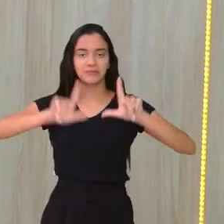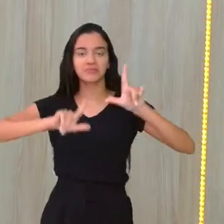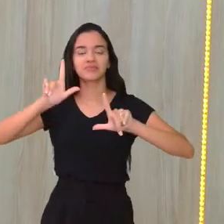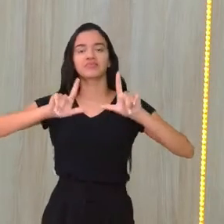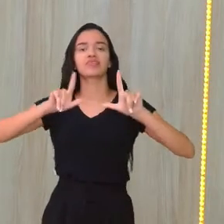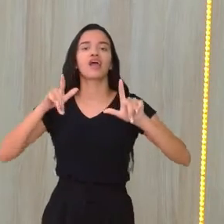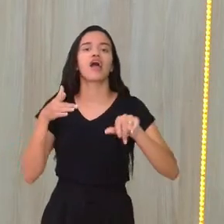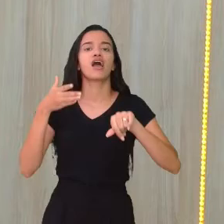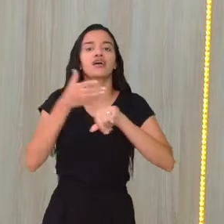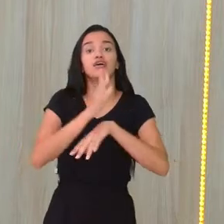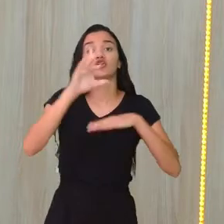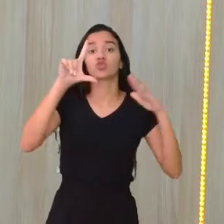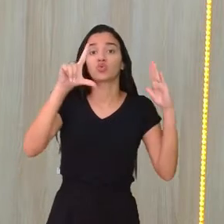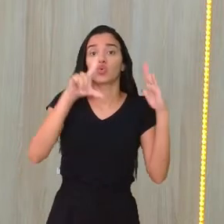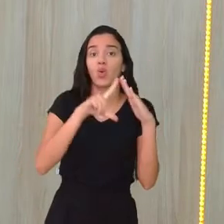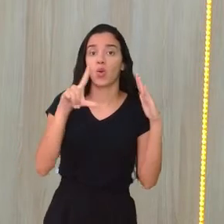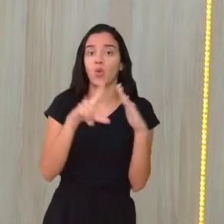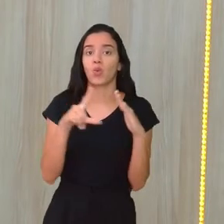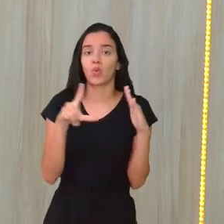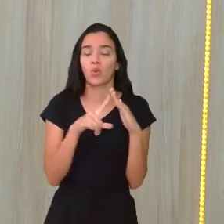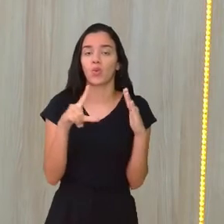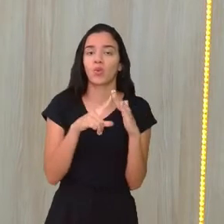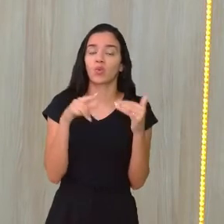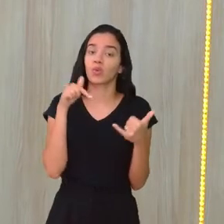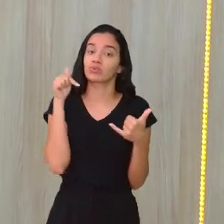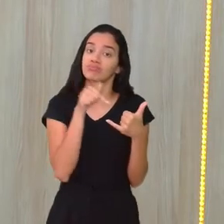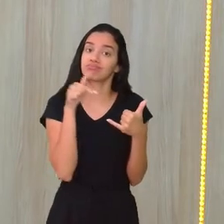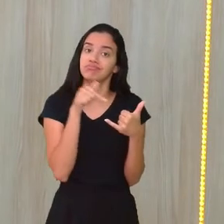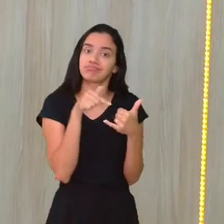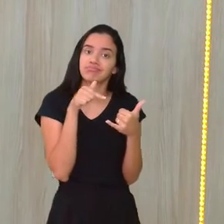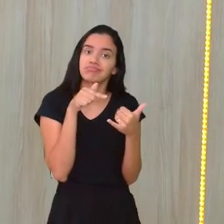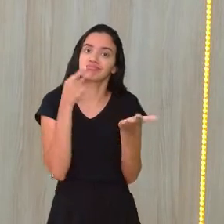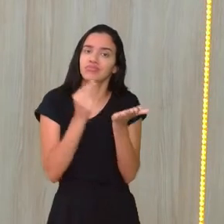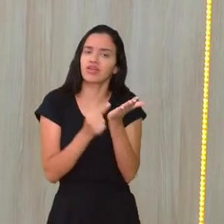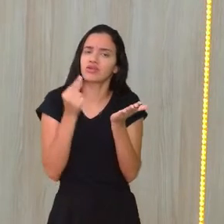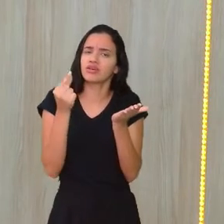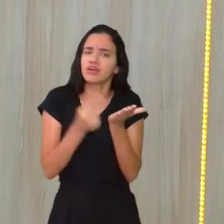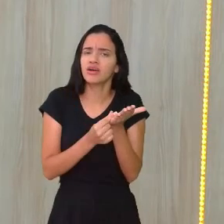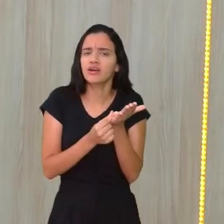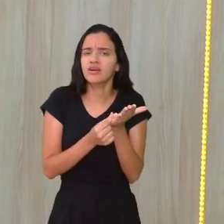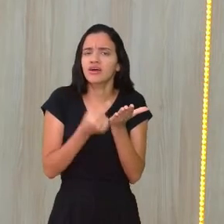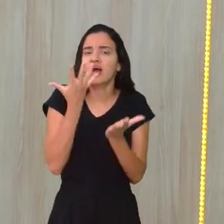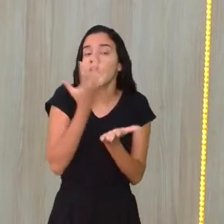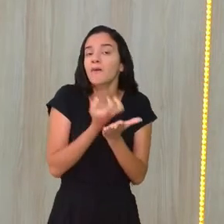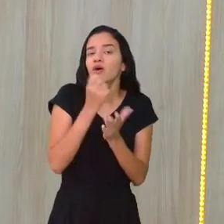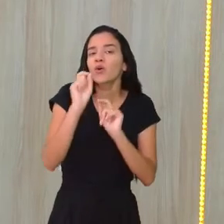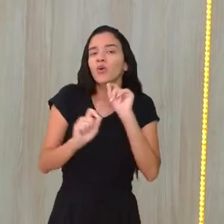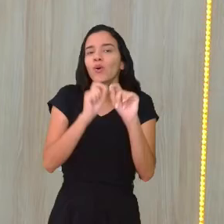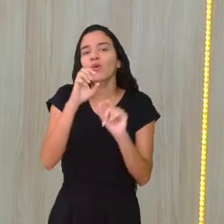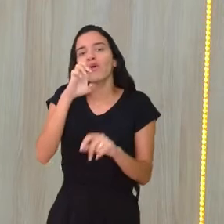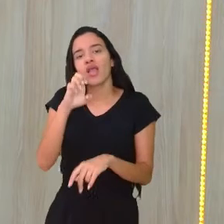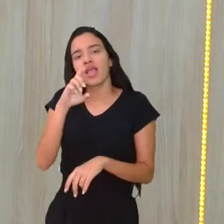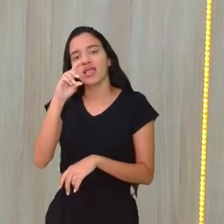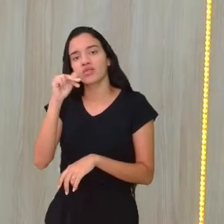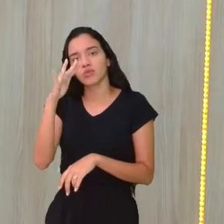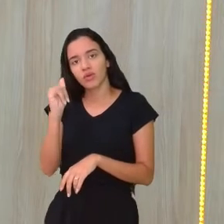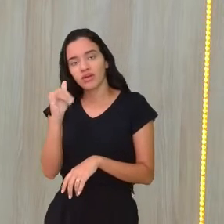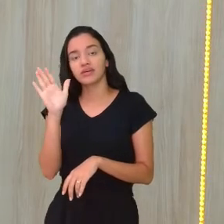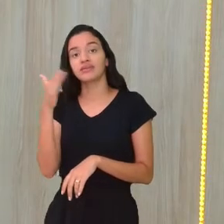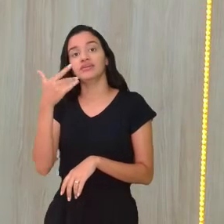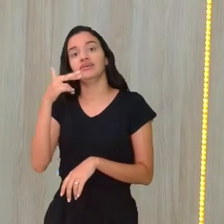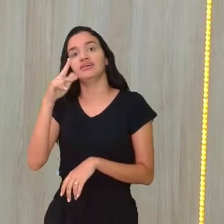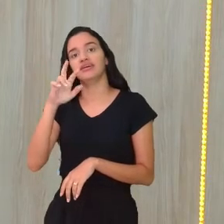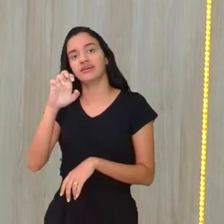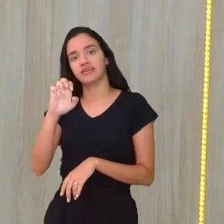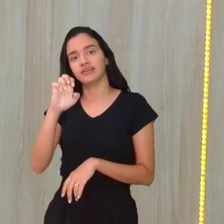lá na loja do teu celular e baixa. Baixa o quê? O Educa Recife, tá? O